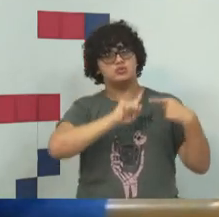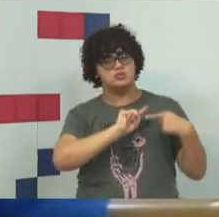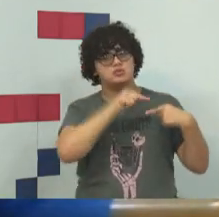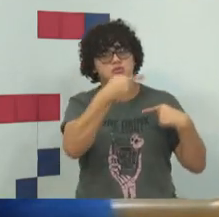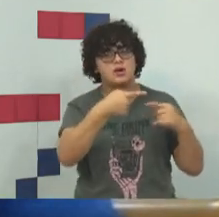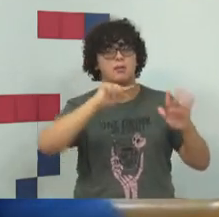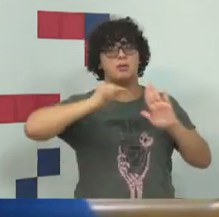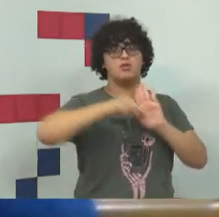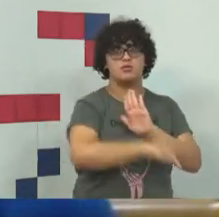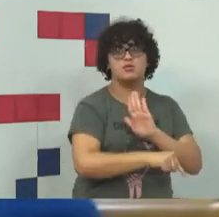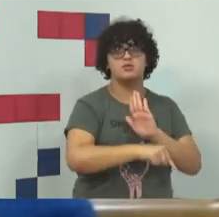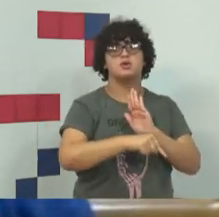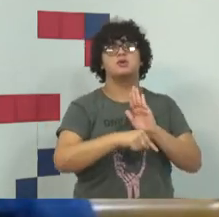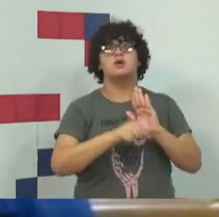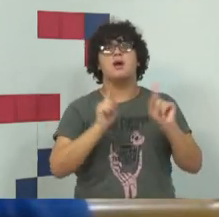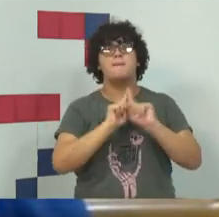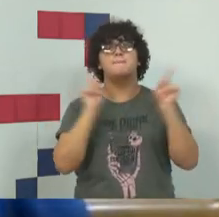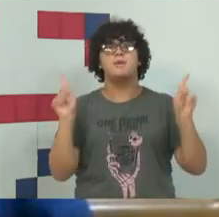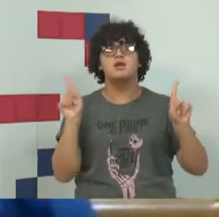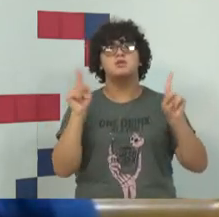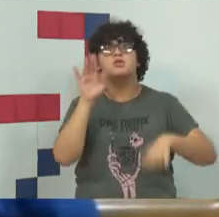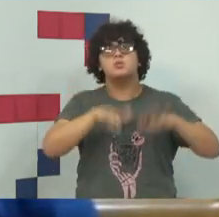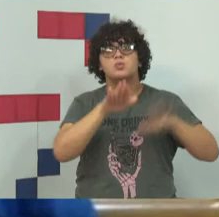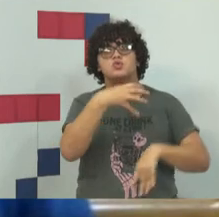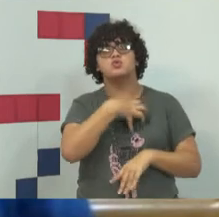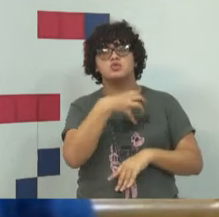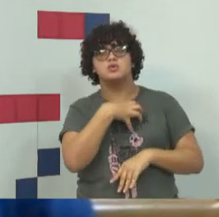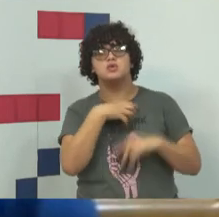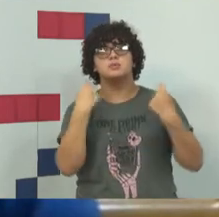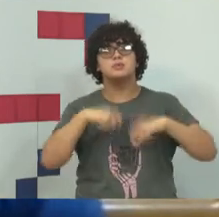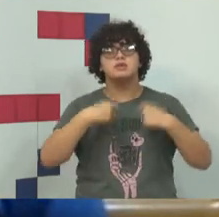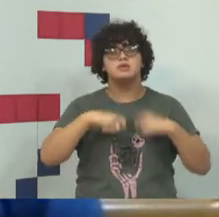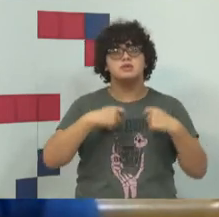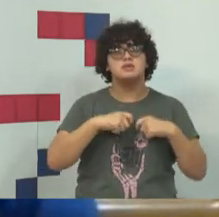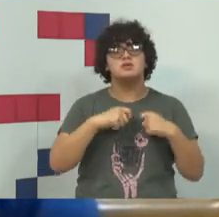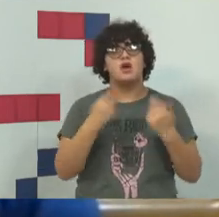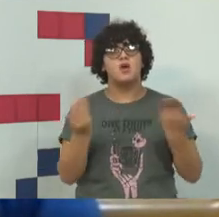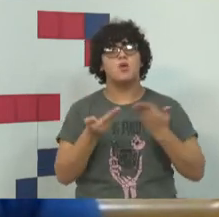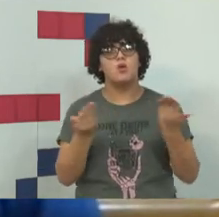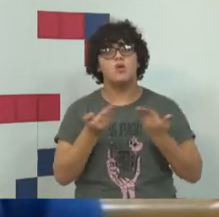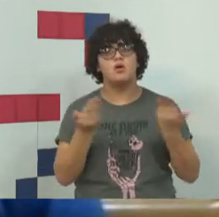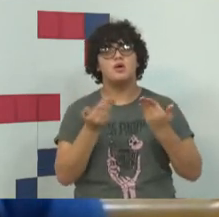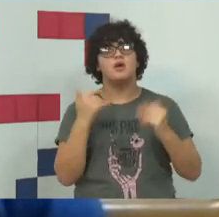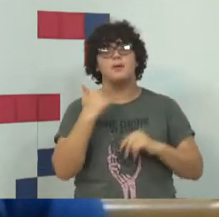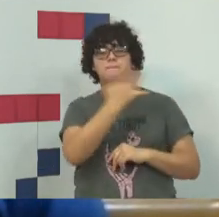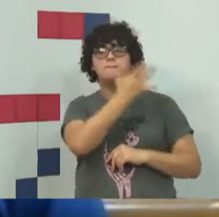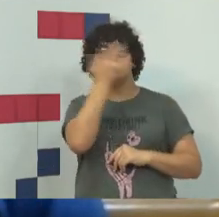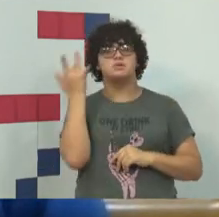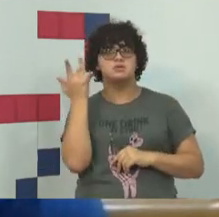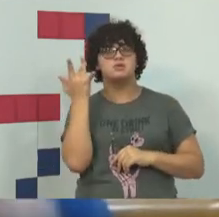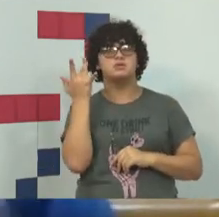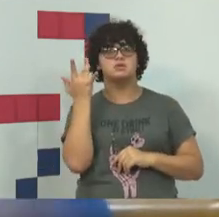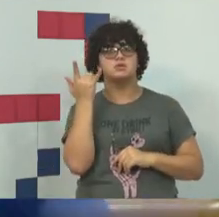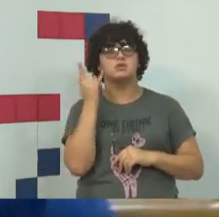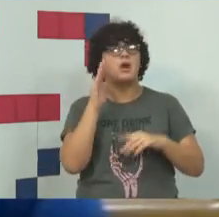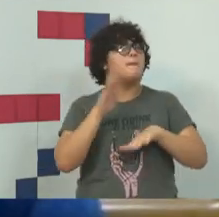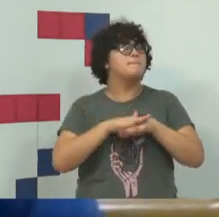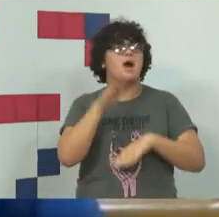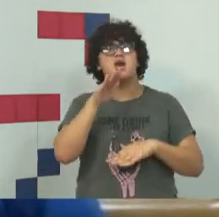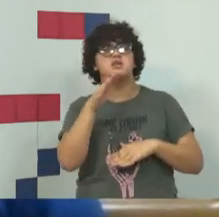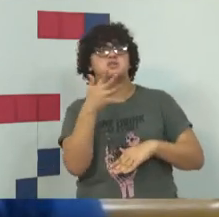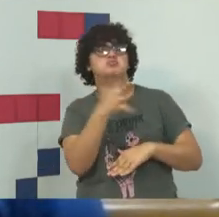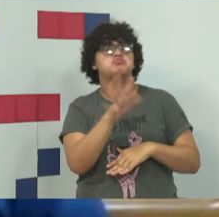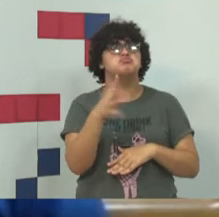profunda, mas que, de alguma maneira, tivesse uma massa de pessoas, mais ou menos,